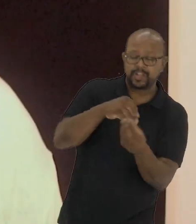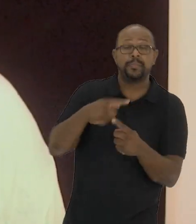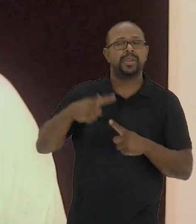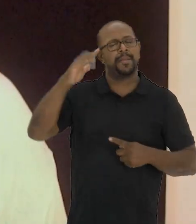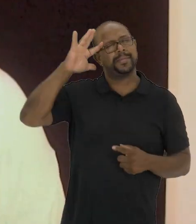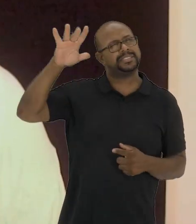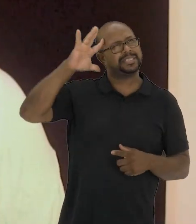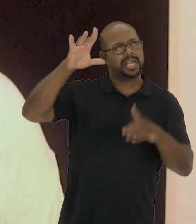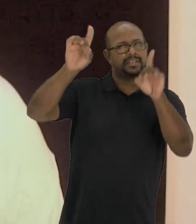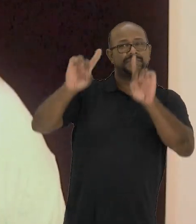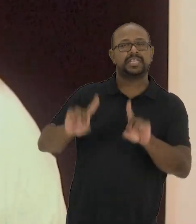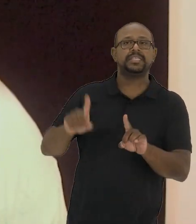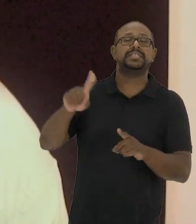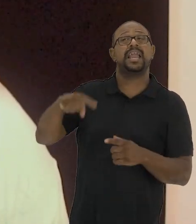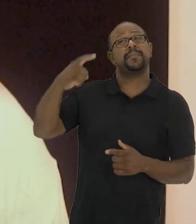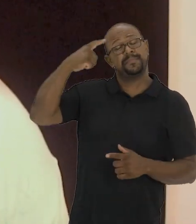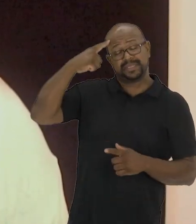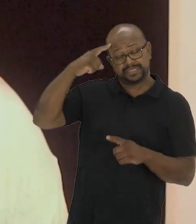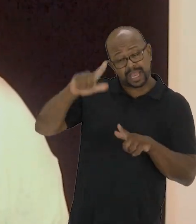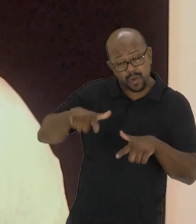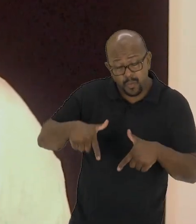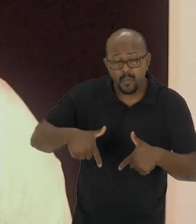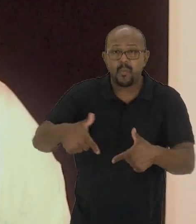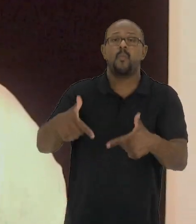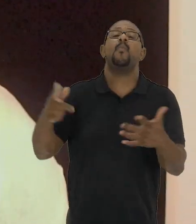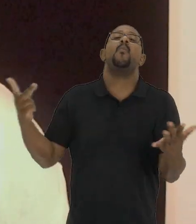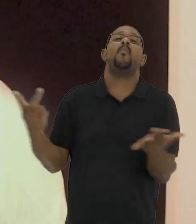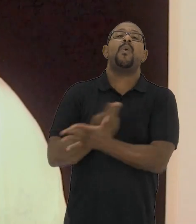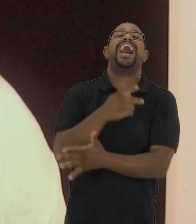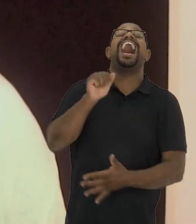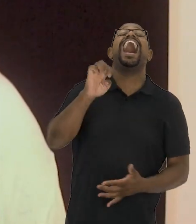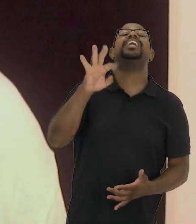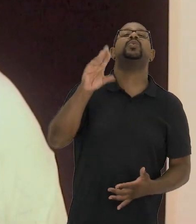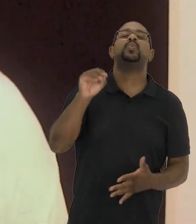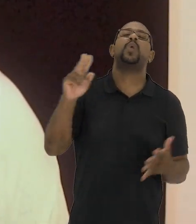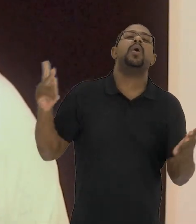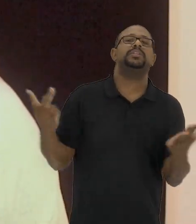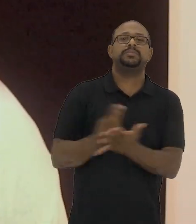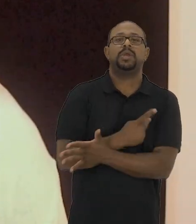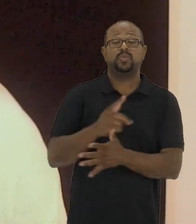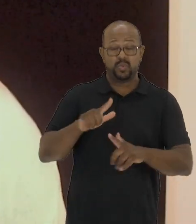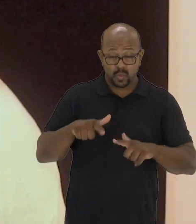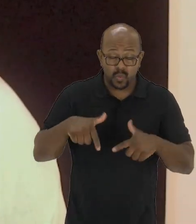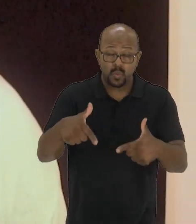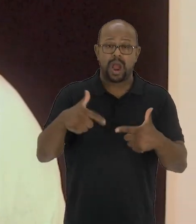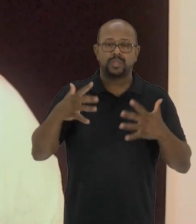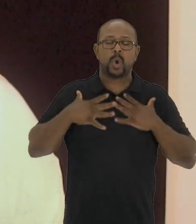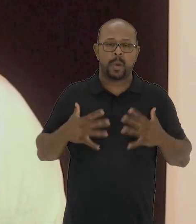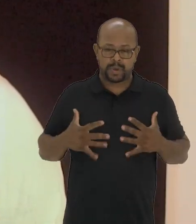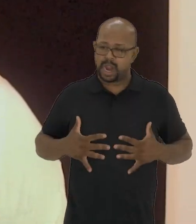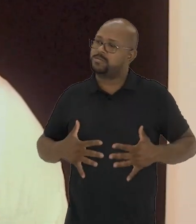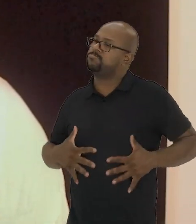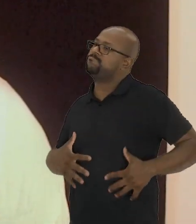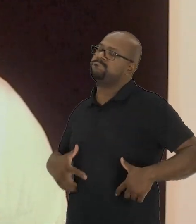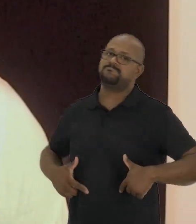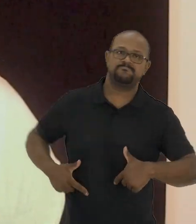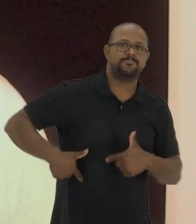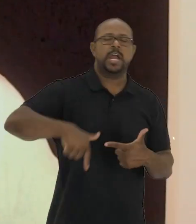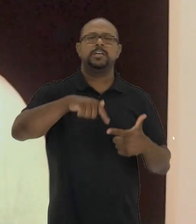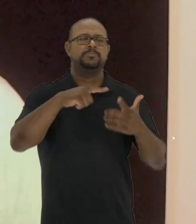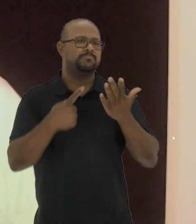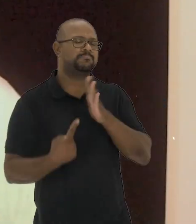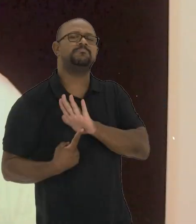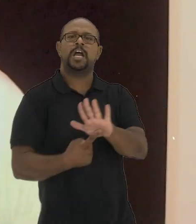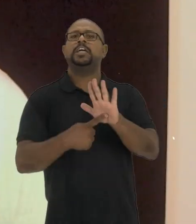na noção de que pensar a deficiência é pensar o ato do acontecimento, o ato da demarcação corporal, muitas